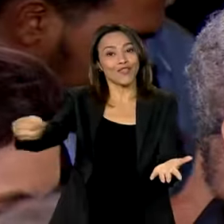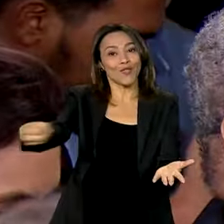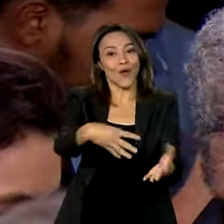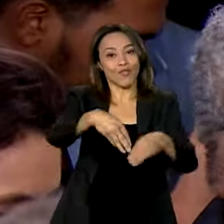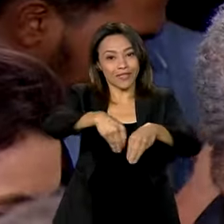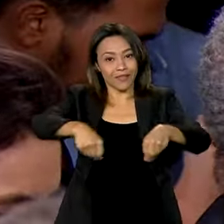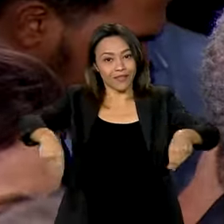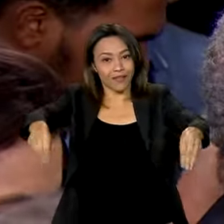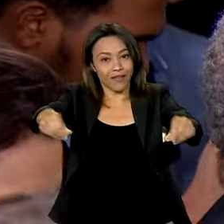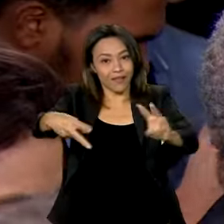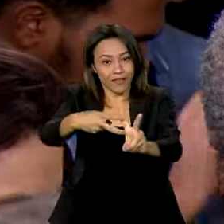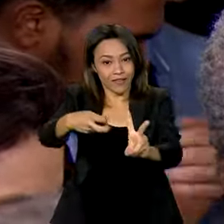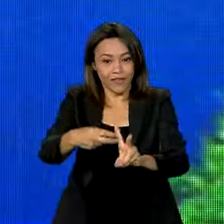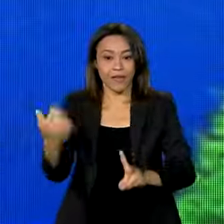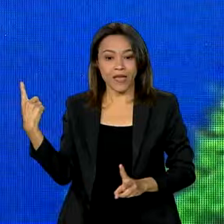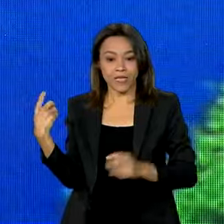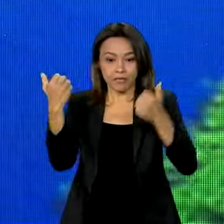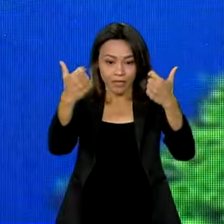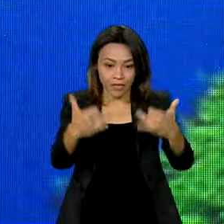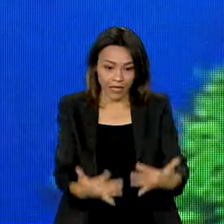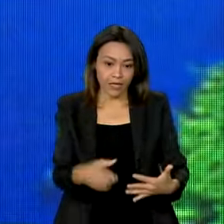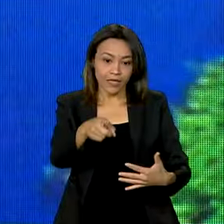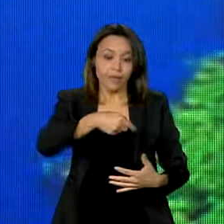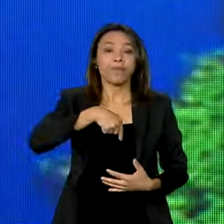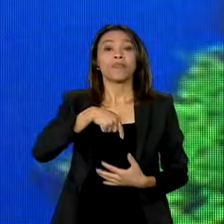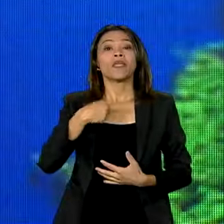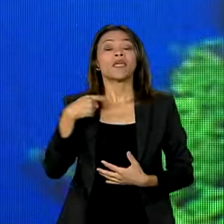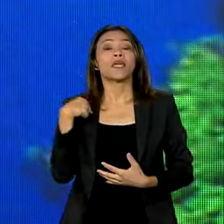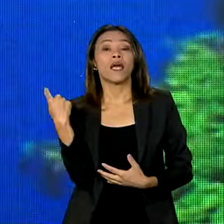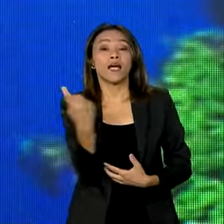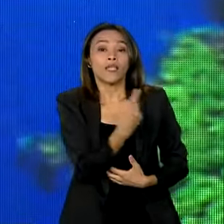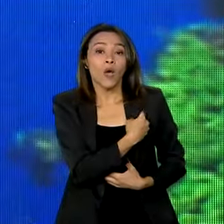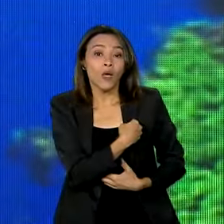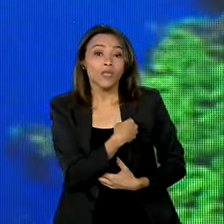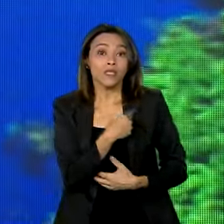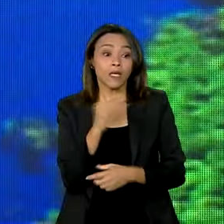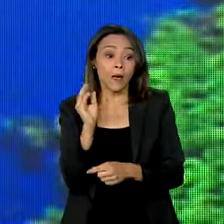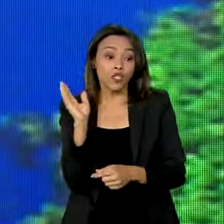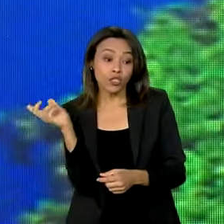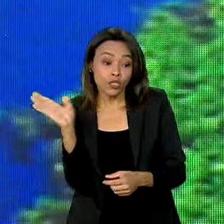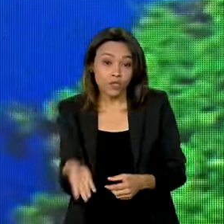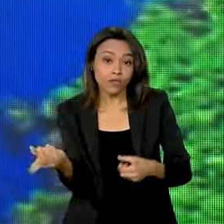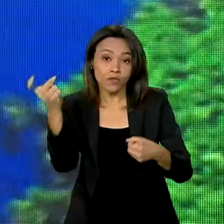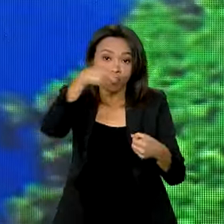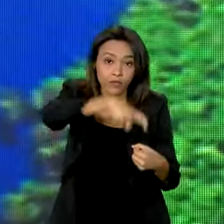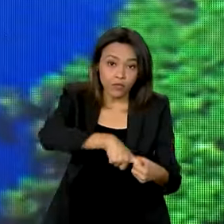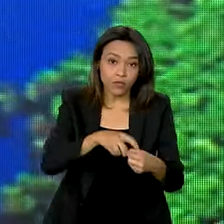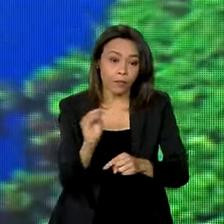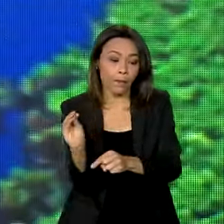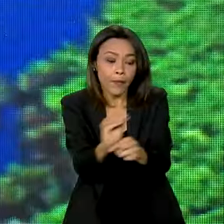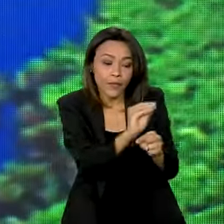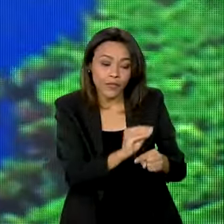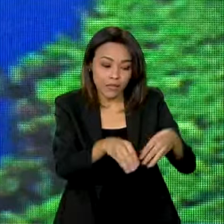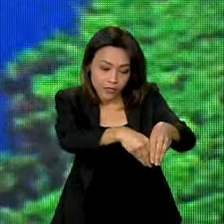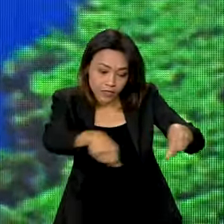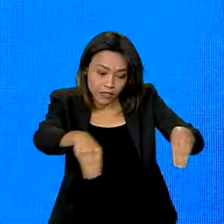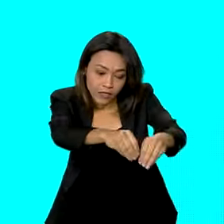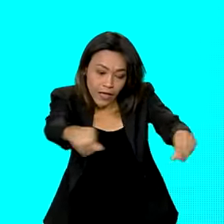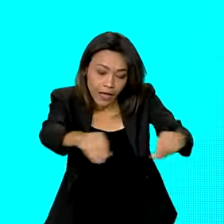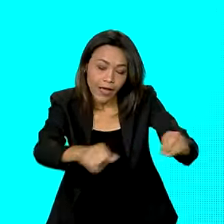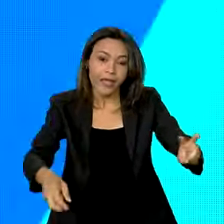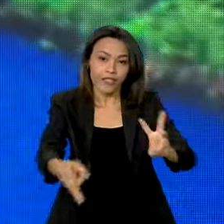também, presidente Lula, já voltou a proteger as terras indígenas por meio das